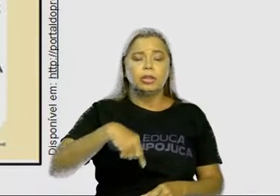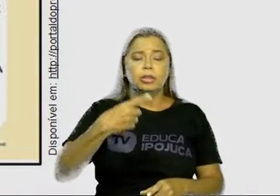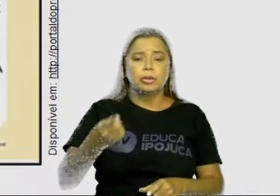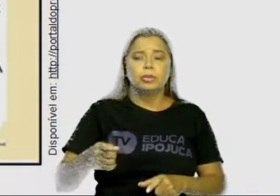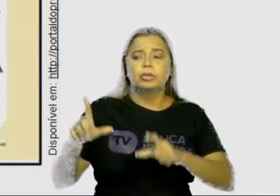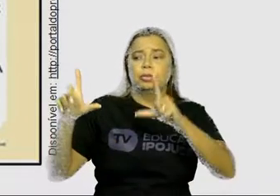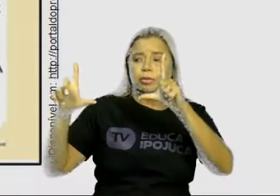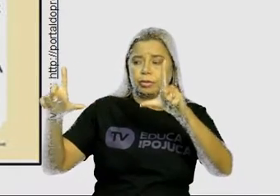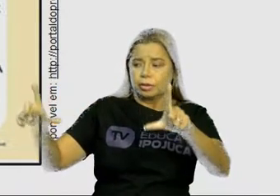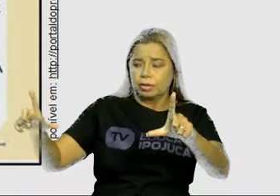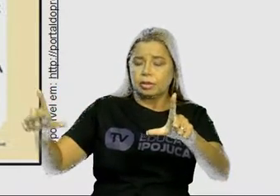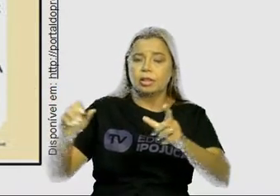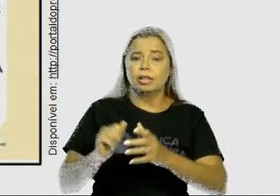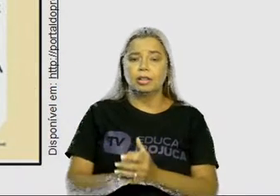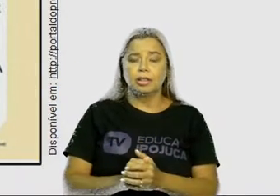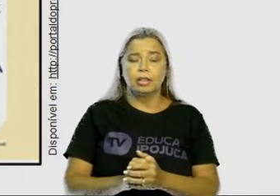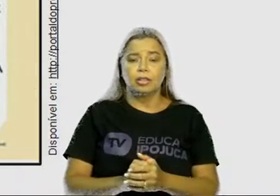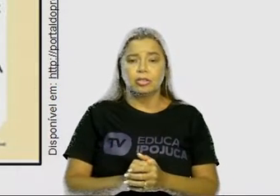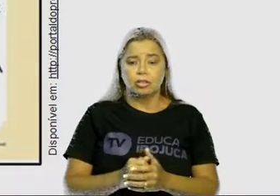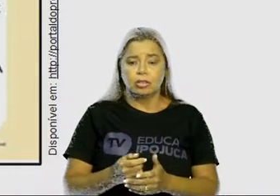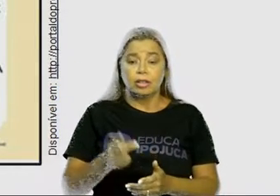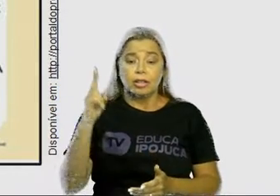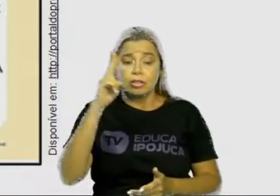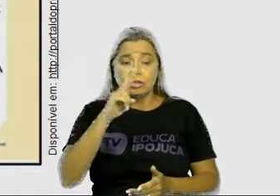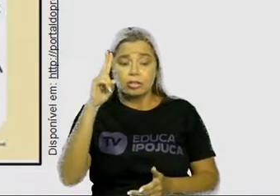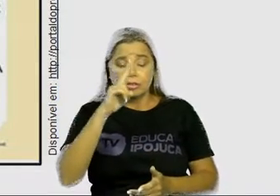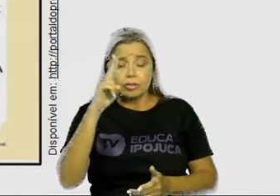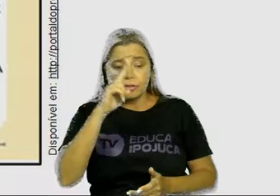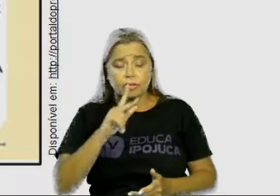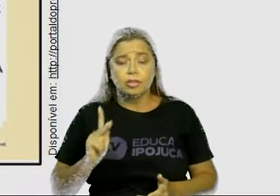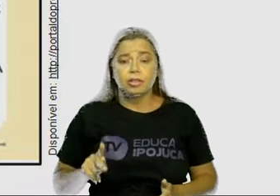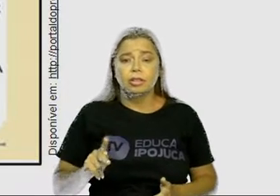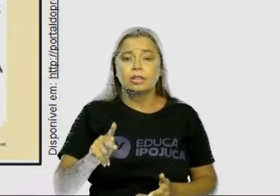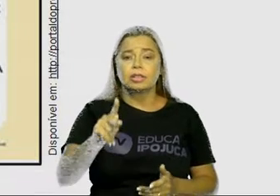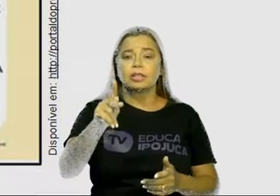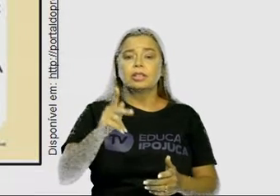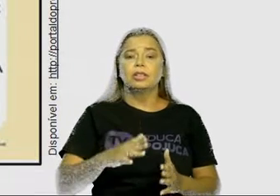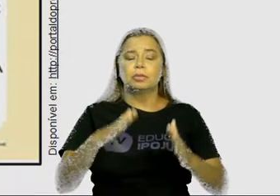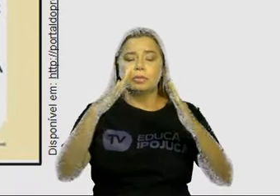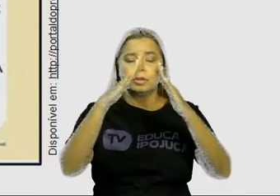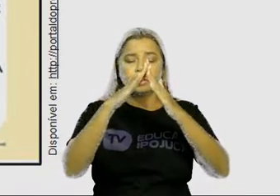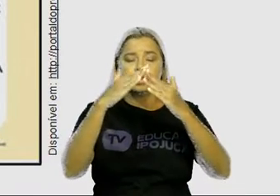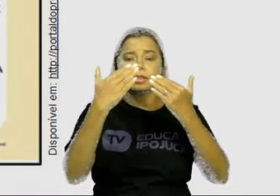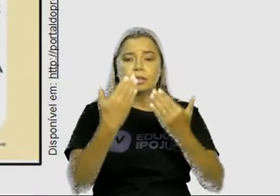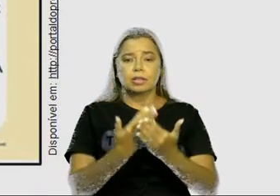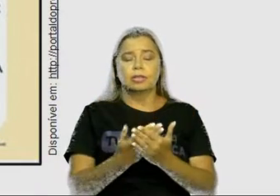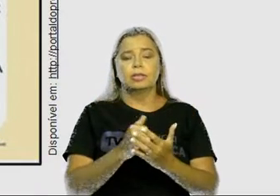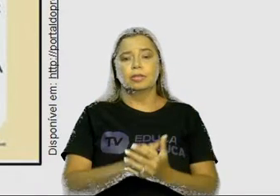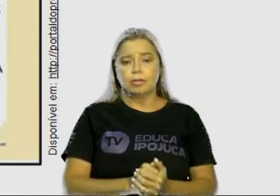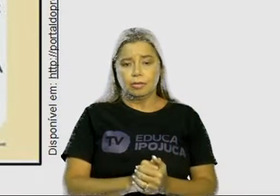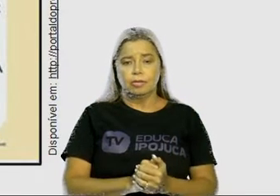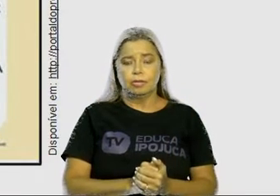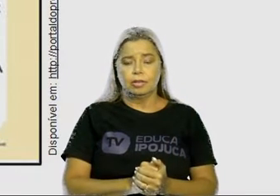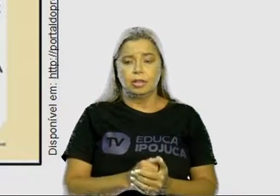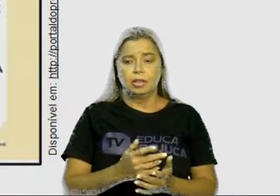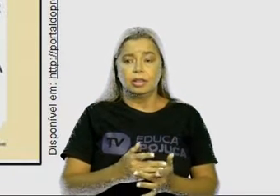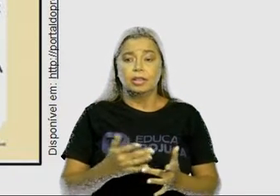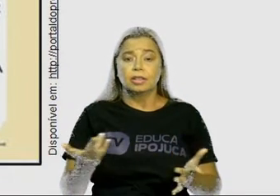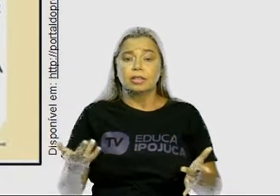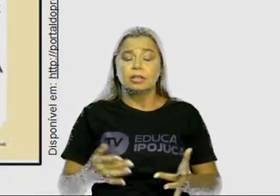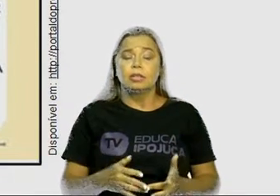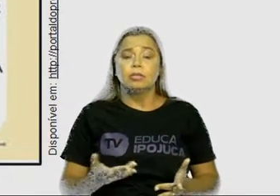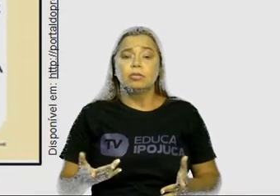comum em nossas escolas, em nossas salas de aula, porque os combinados são os contratos de